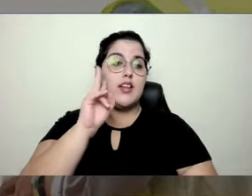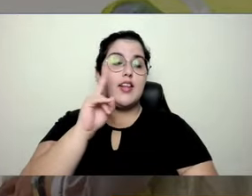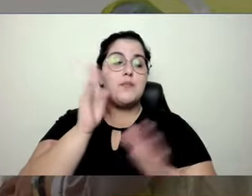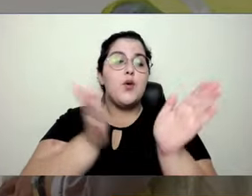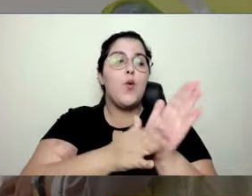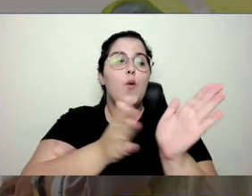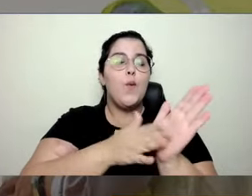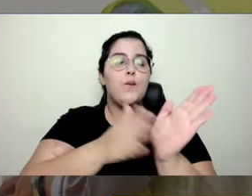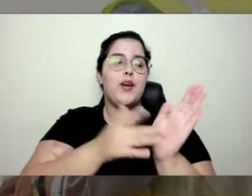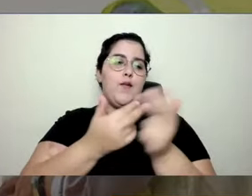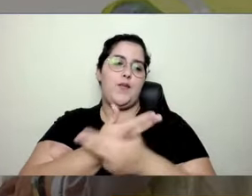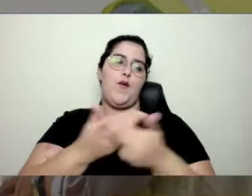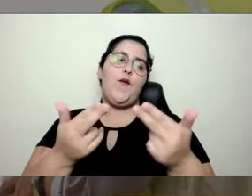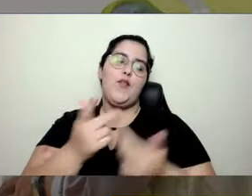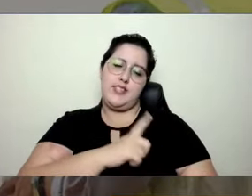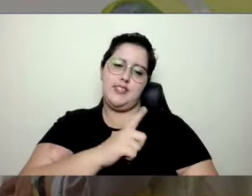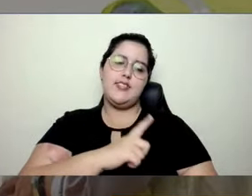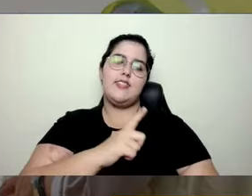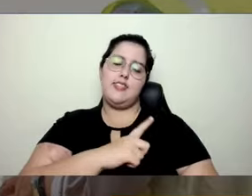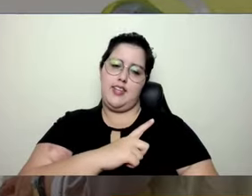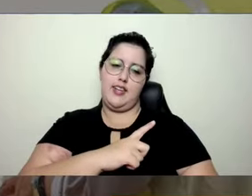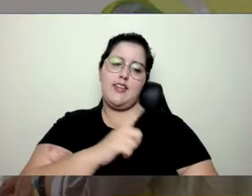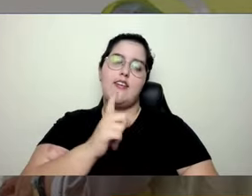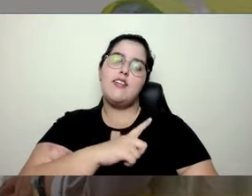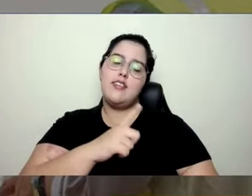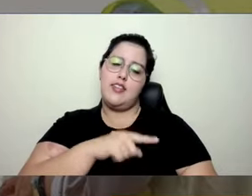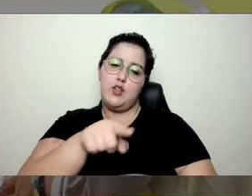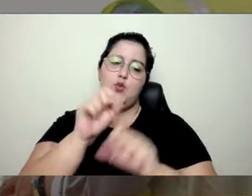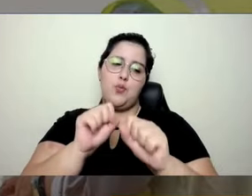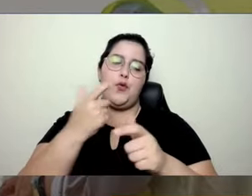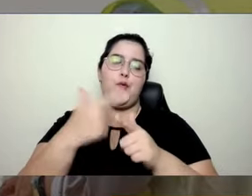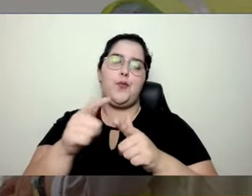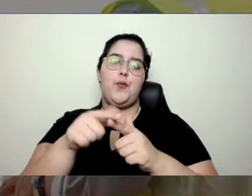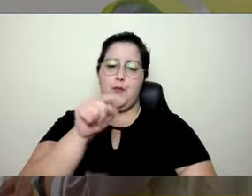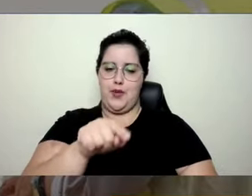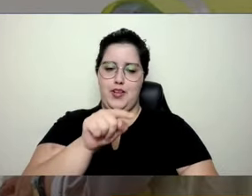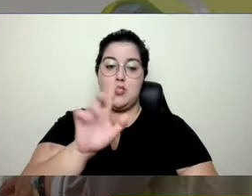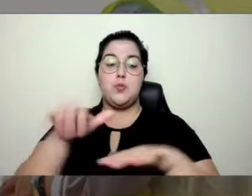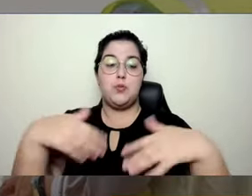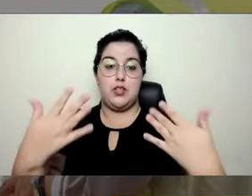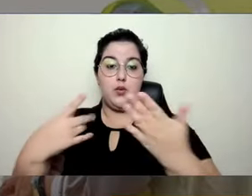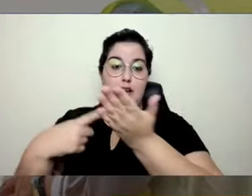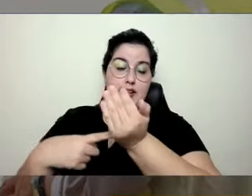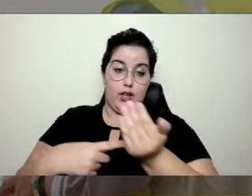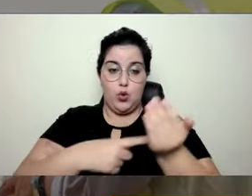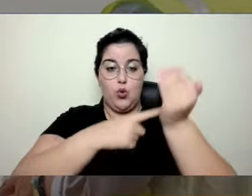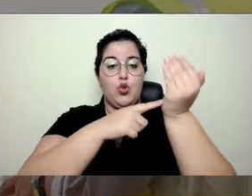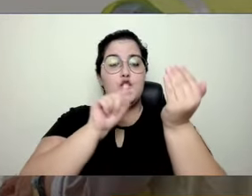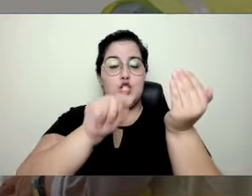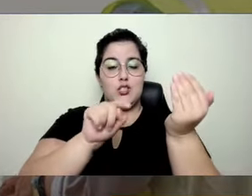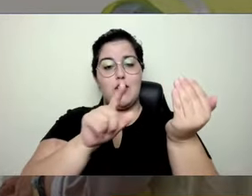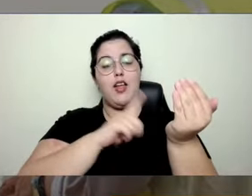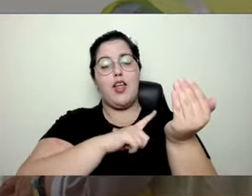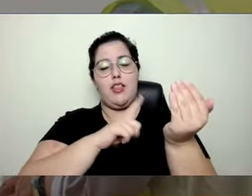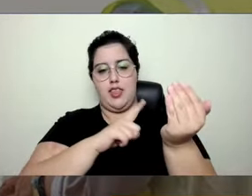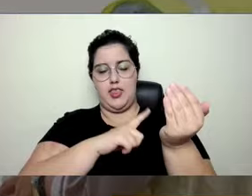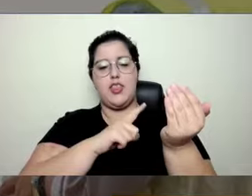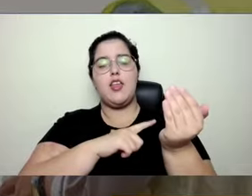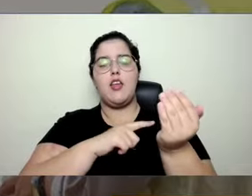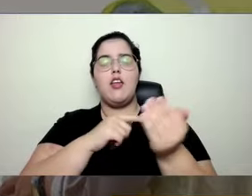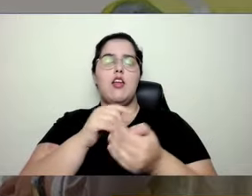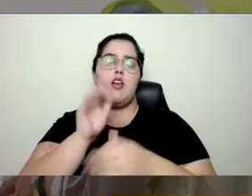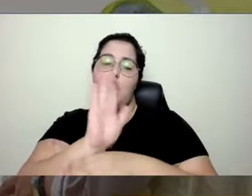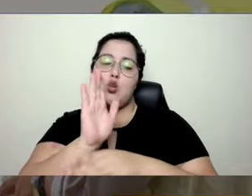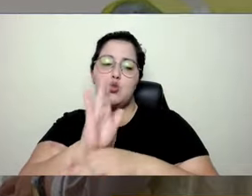A convivência, ela acaba se perdendo um pouquinho. Então, a tecnologia, ela está tentando vir para resolver esse gap também.